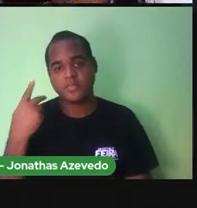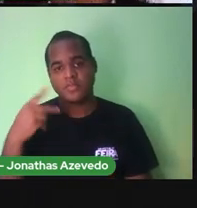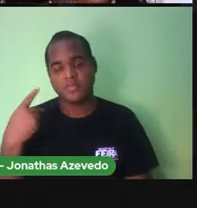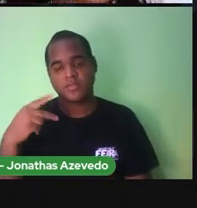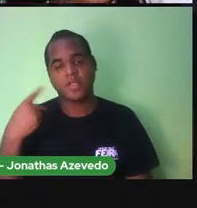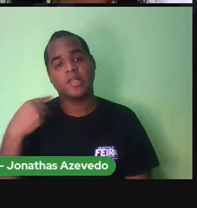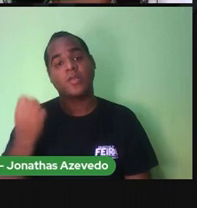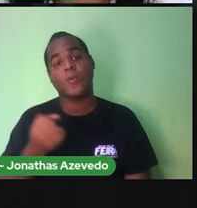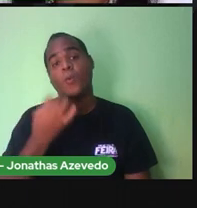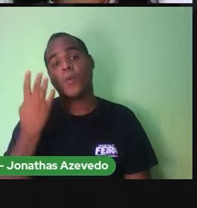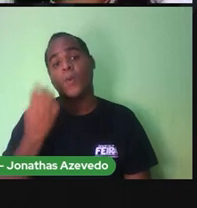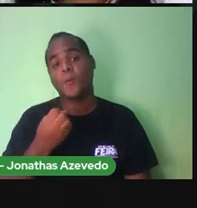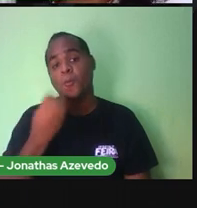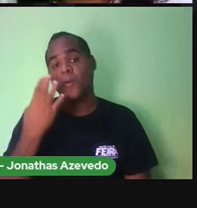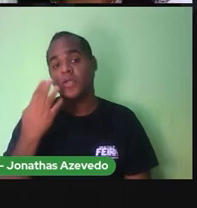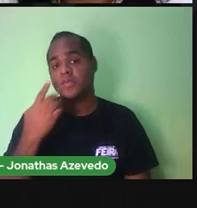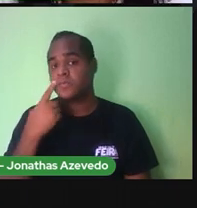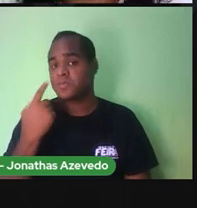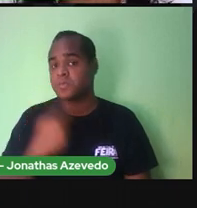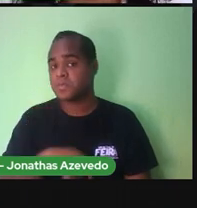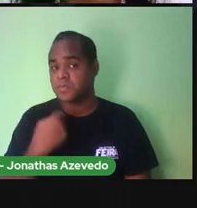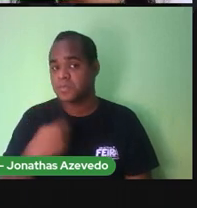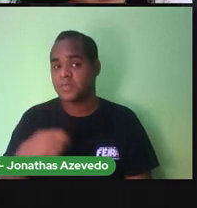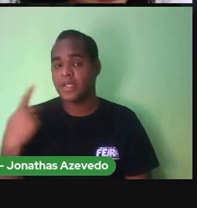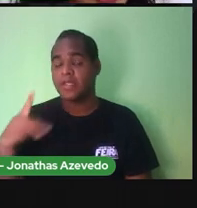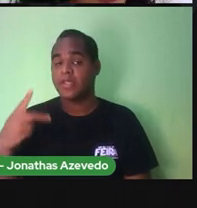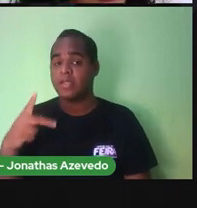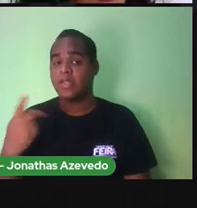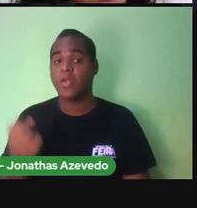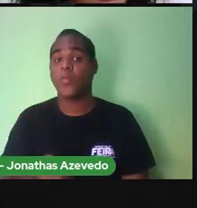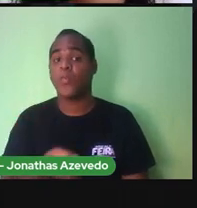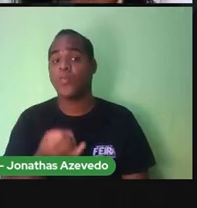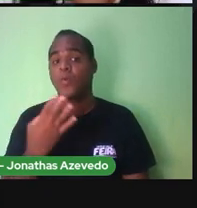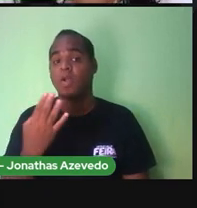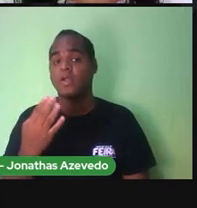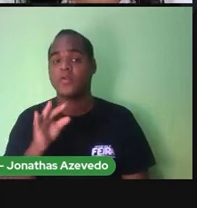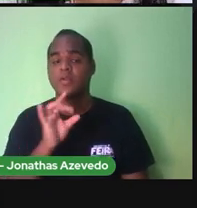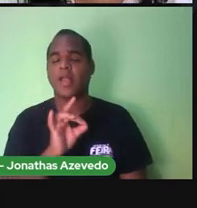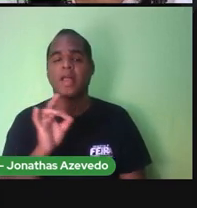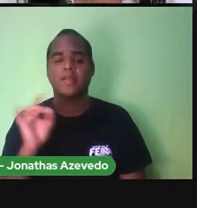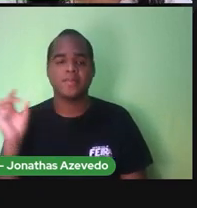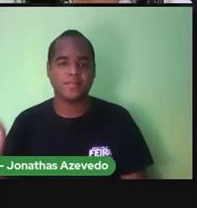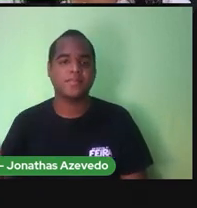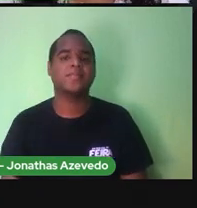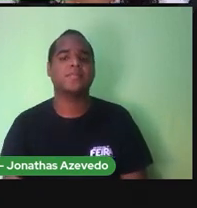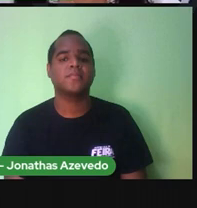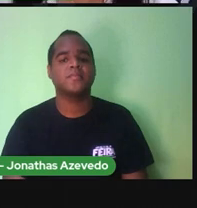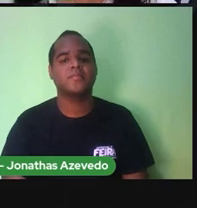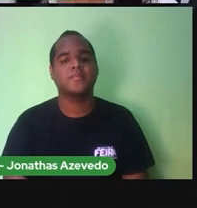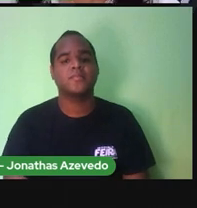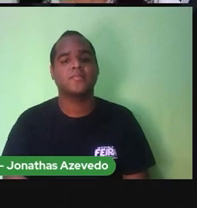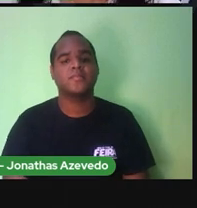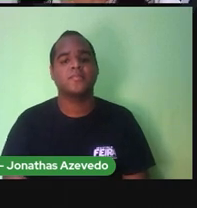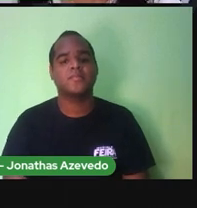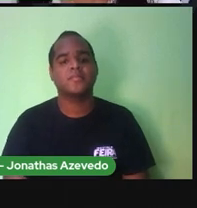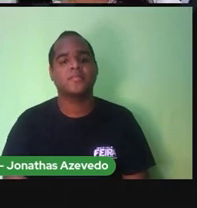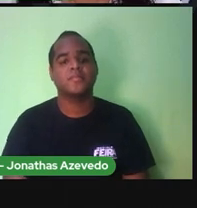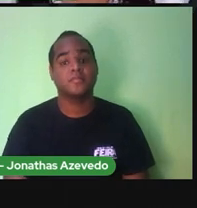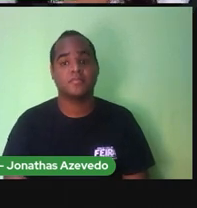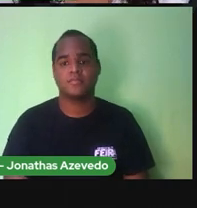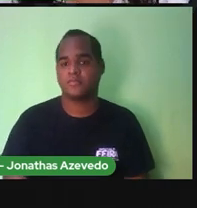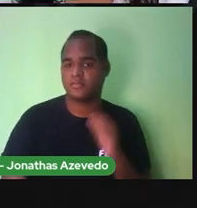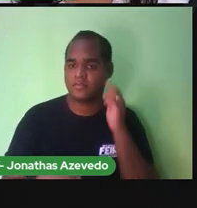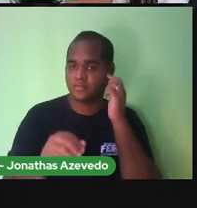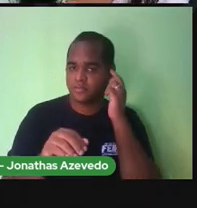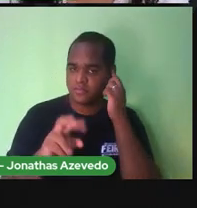A quantidade De centímetros Dos seus alunos Para aquele momento Ele usou O barbante